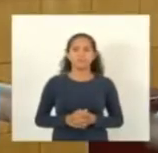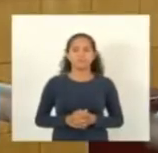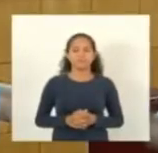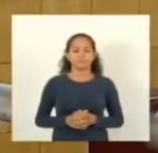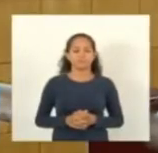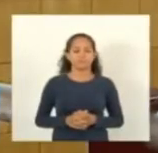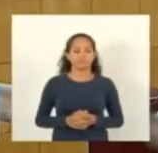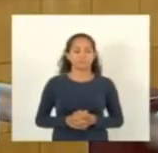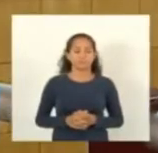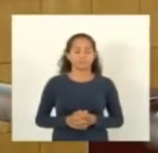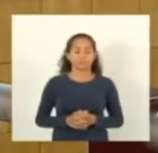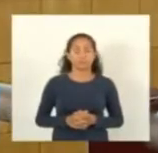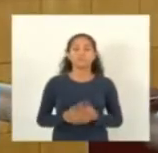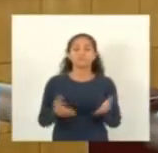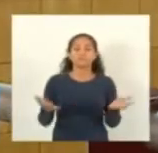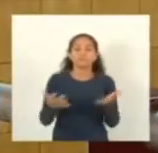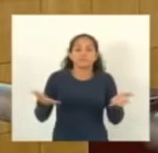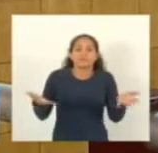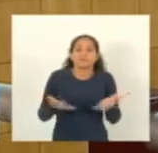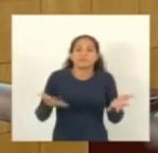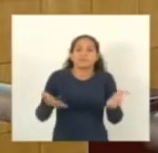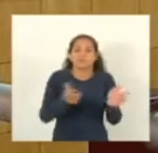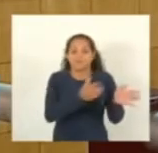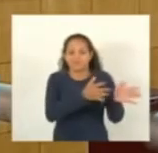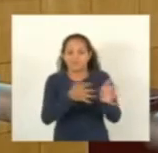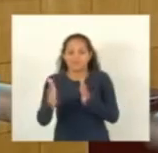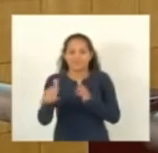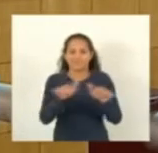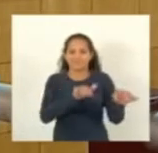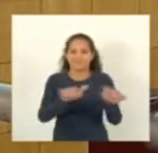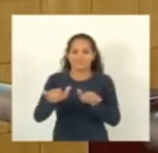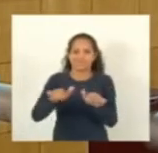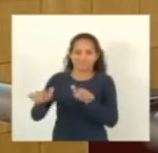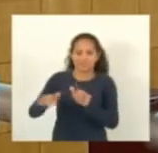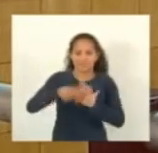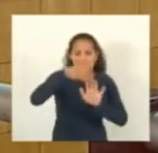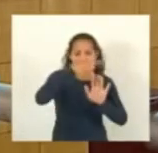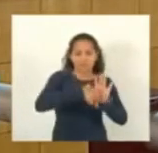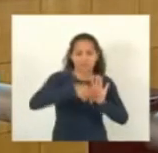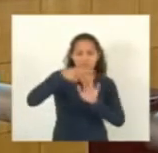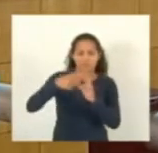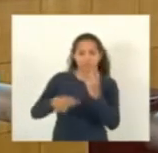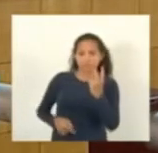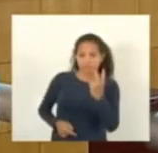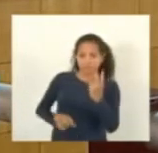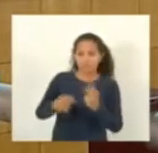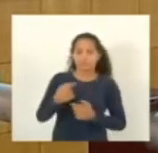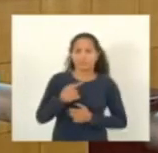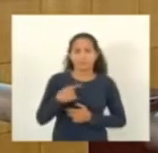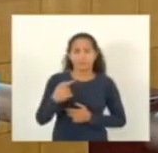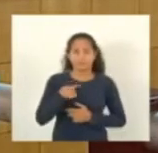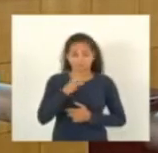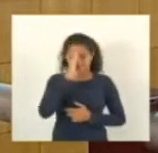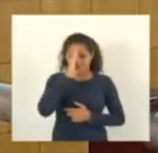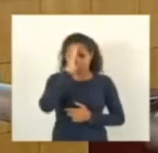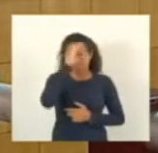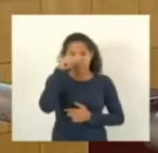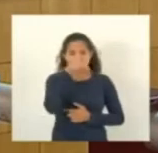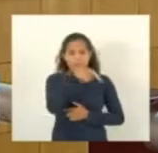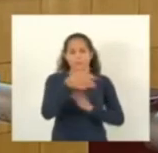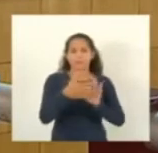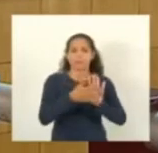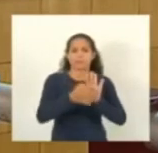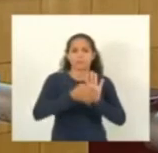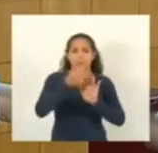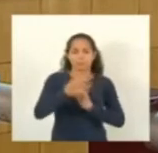os deputados aprovaram hoje durante os trabalhos em plenário dois projetos entre eles eu destaco a proposta